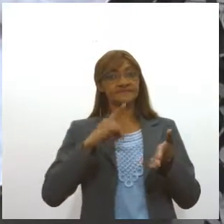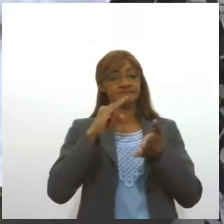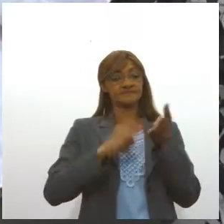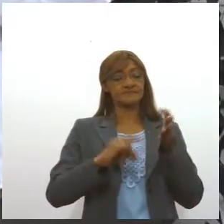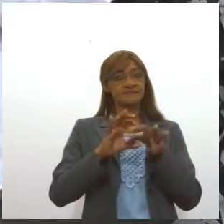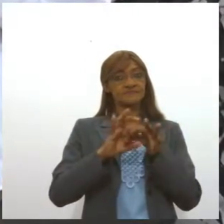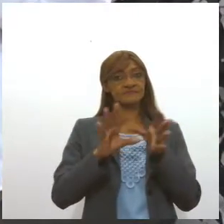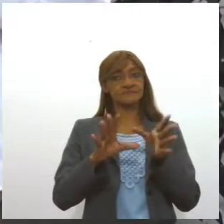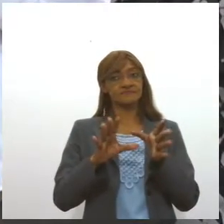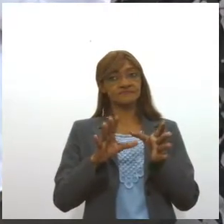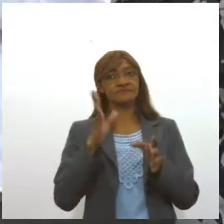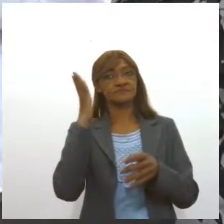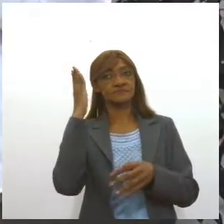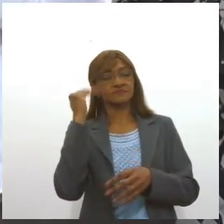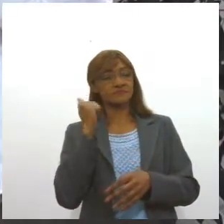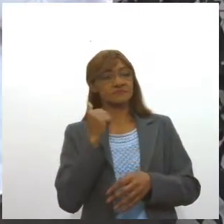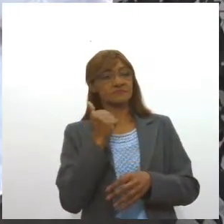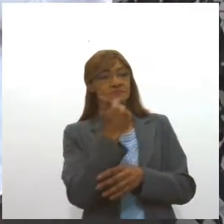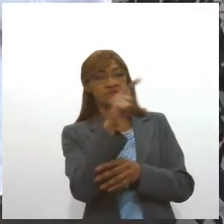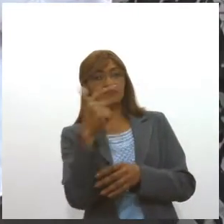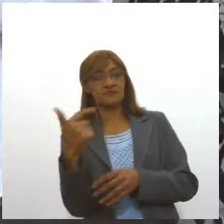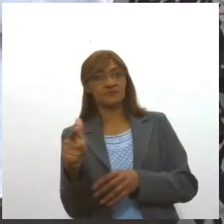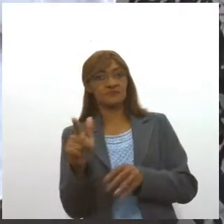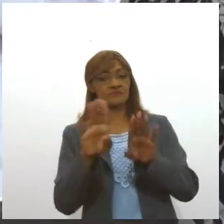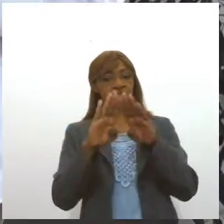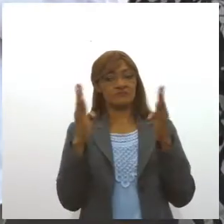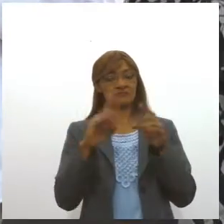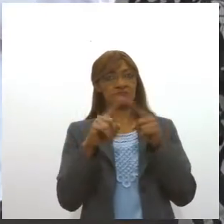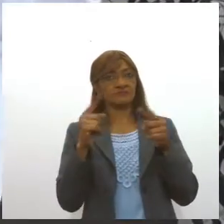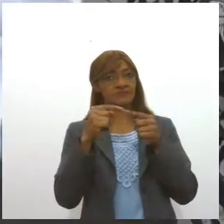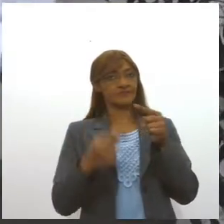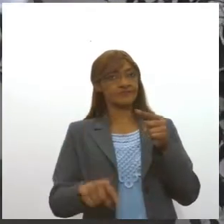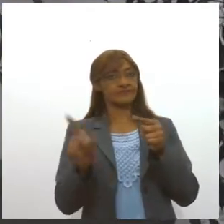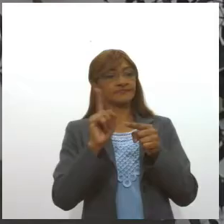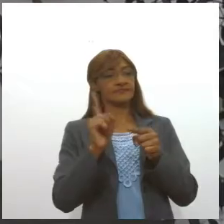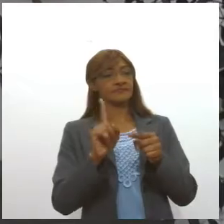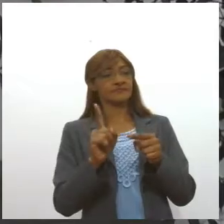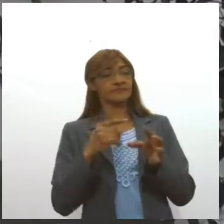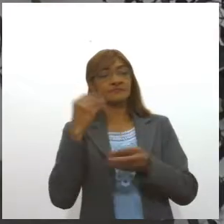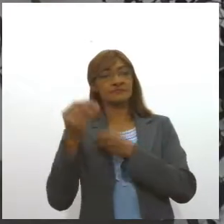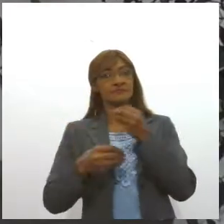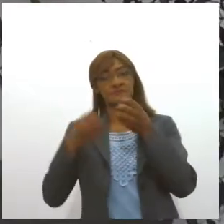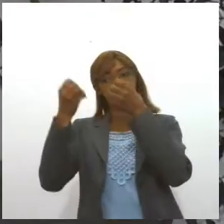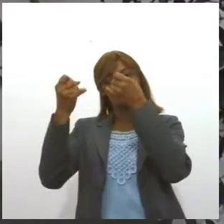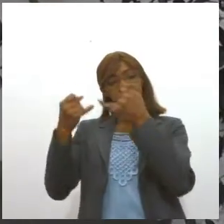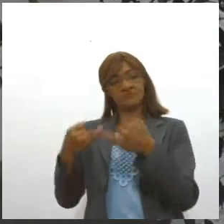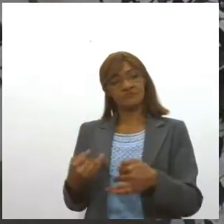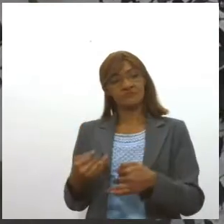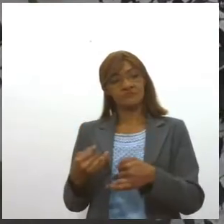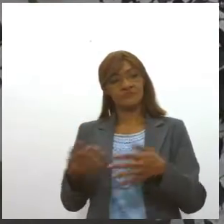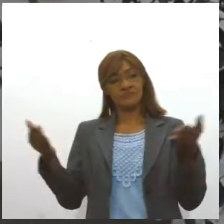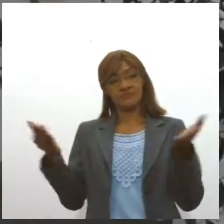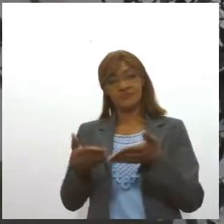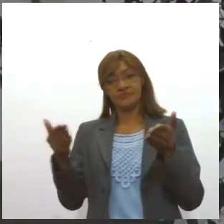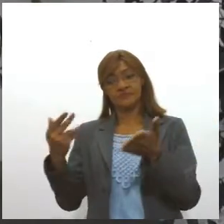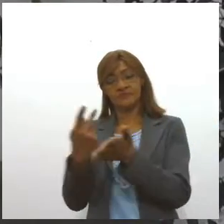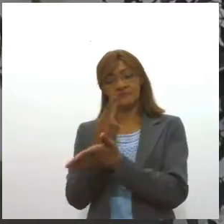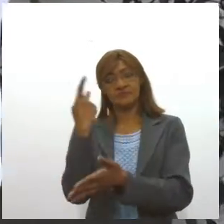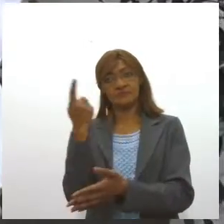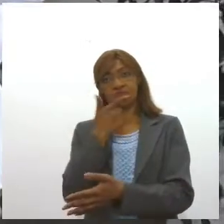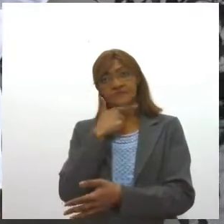que muitas estão funcionando de maneira que não é adequada. Isso, Ariosvaldo, queria que você explicasse para a gente como é que está a situação hoje das queijarias.